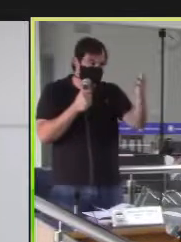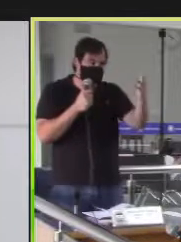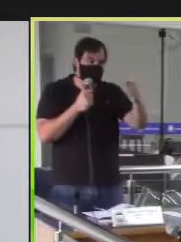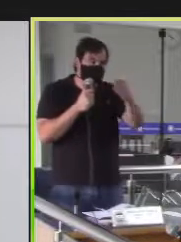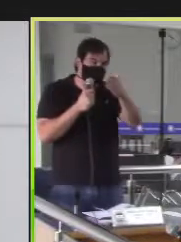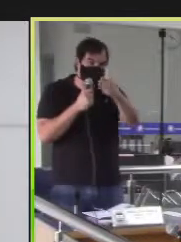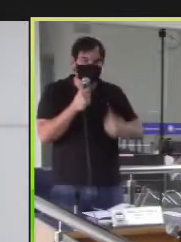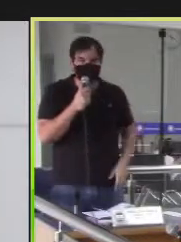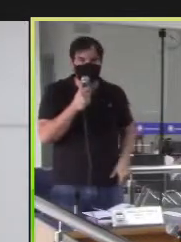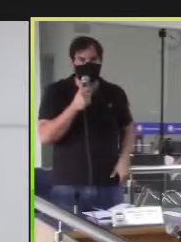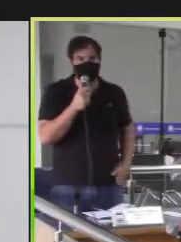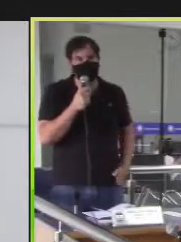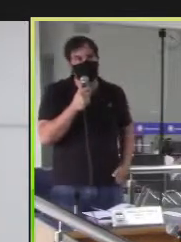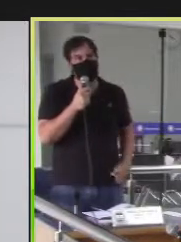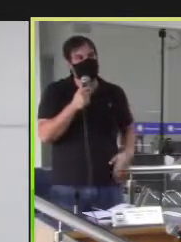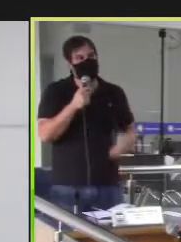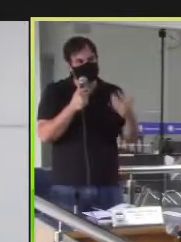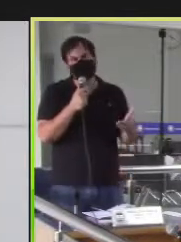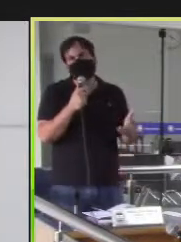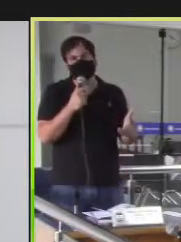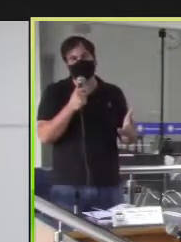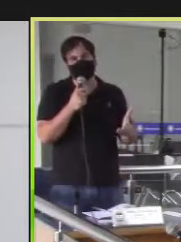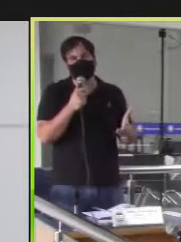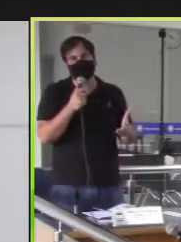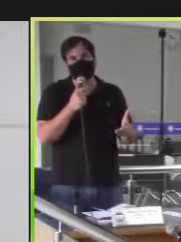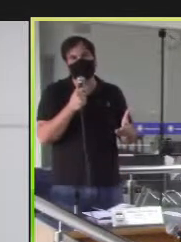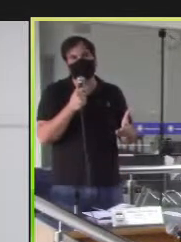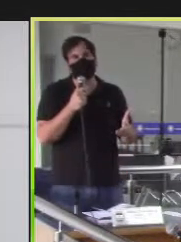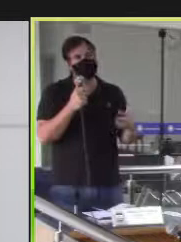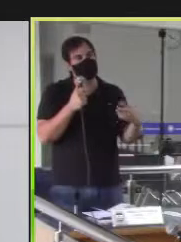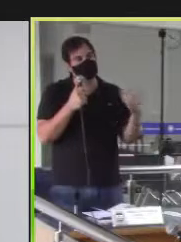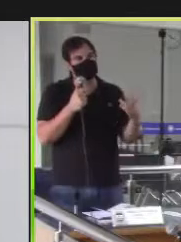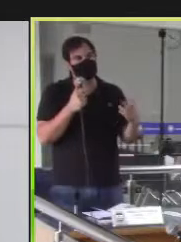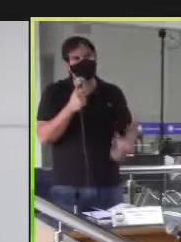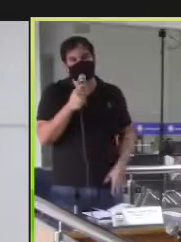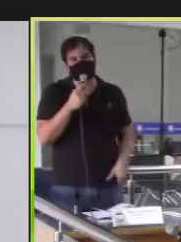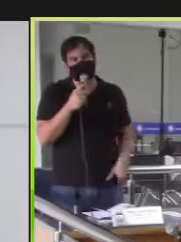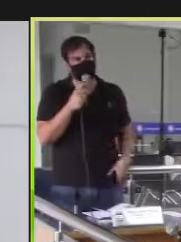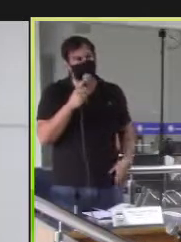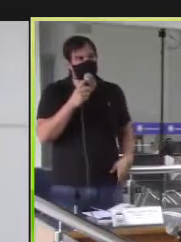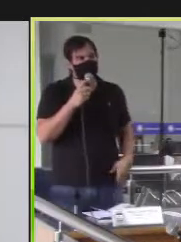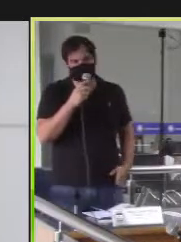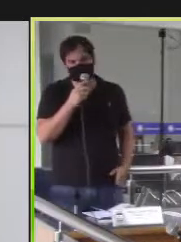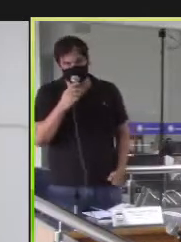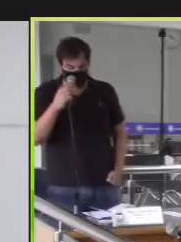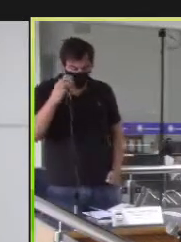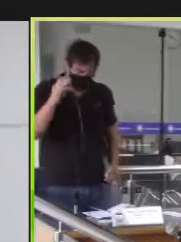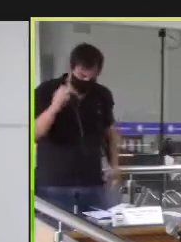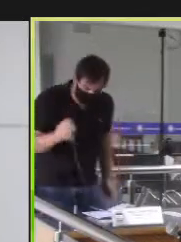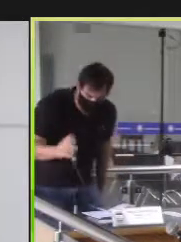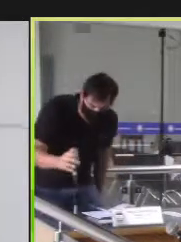imprensa e também da população, para divulgar essa campanha mais acessamente, para a gente contagiar o maior número de pessoas.